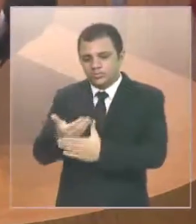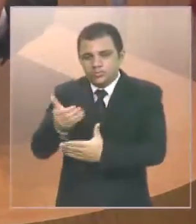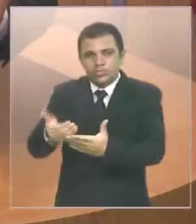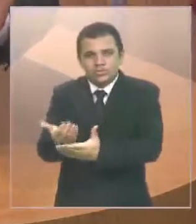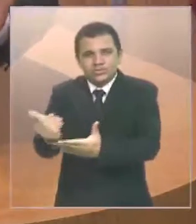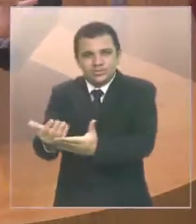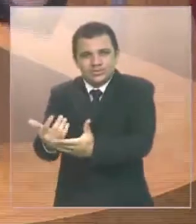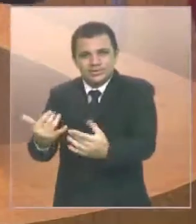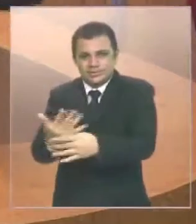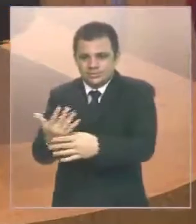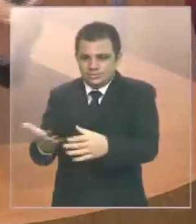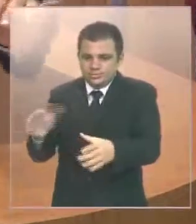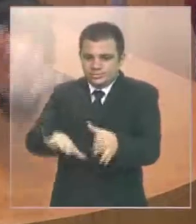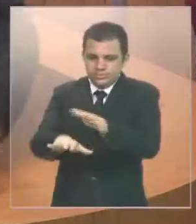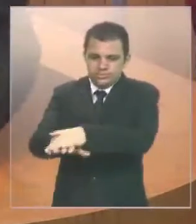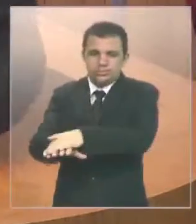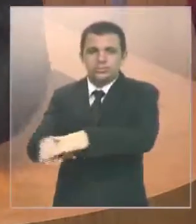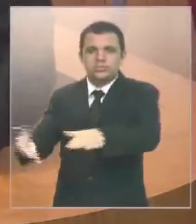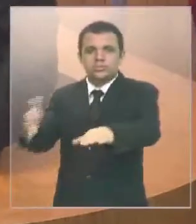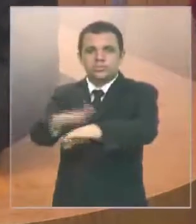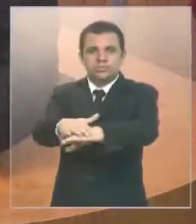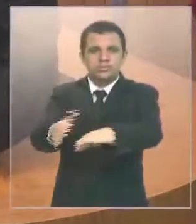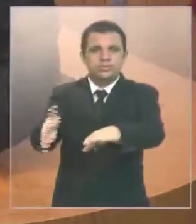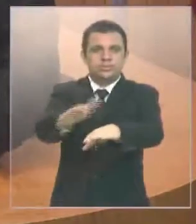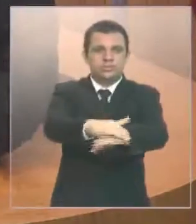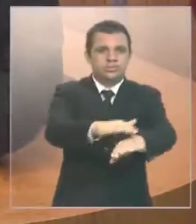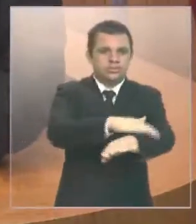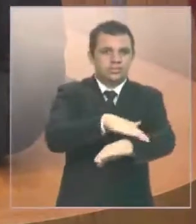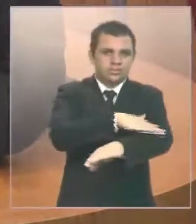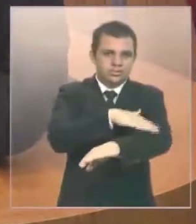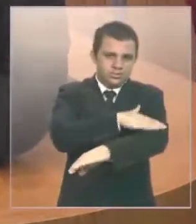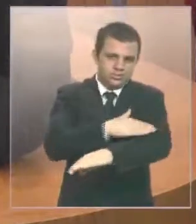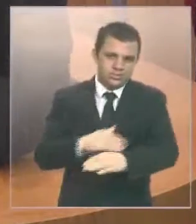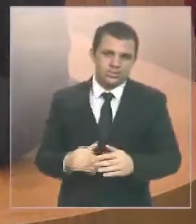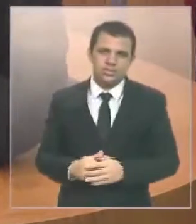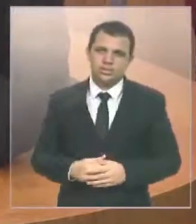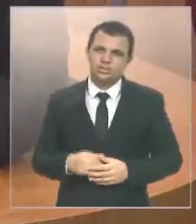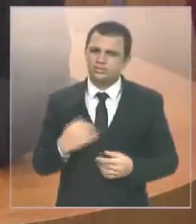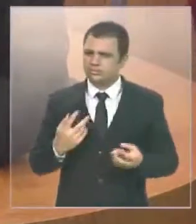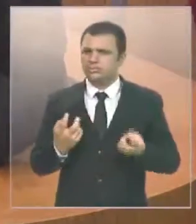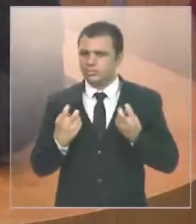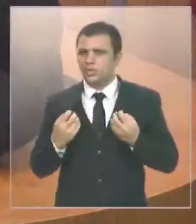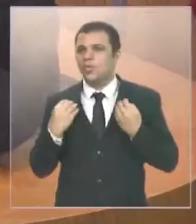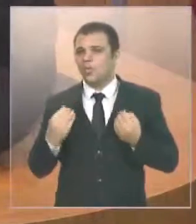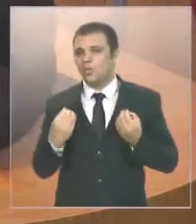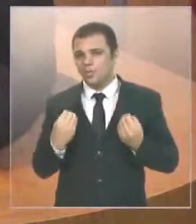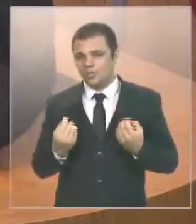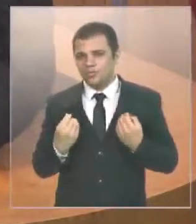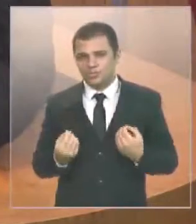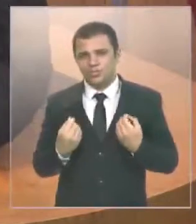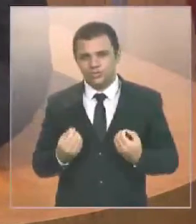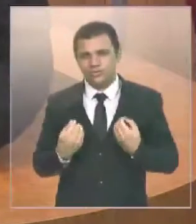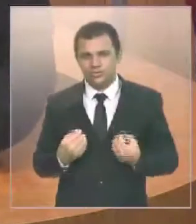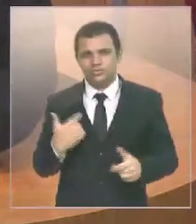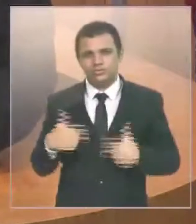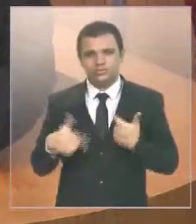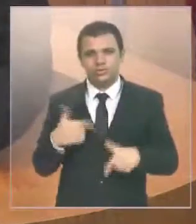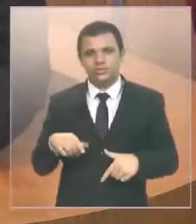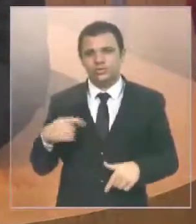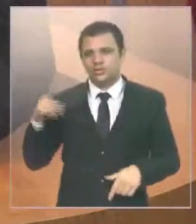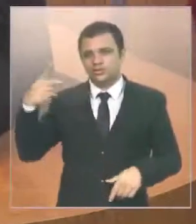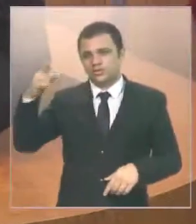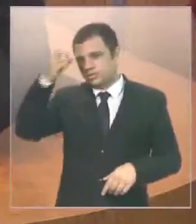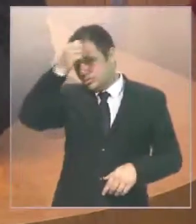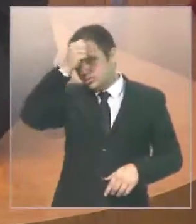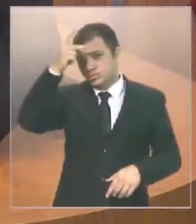o nível de obra que é executado pelo município de Bacabal nas ruas da cidade.